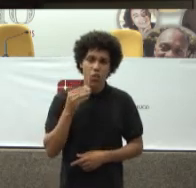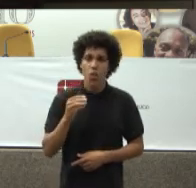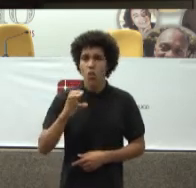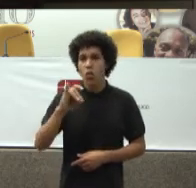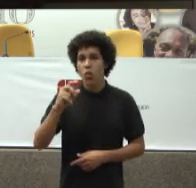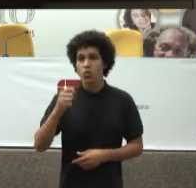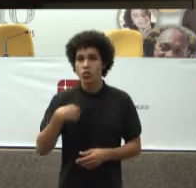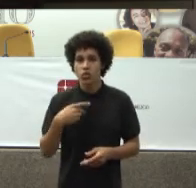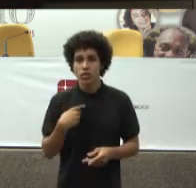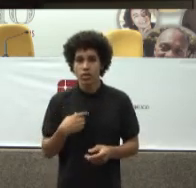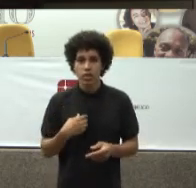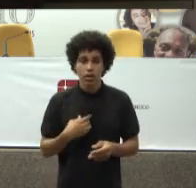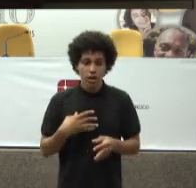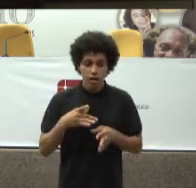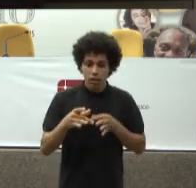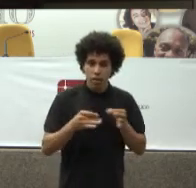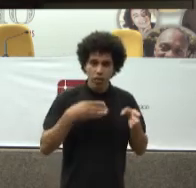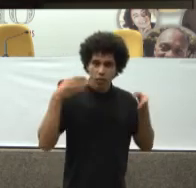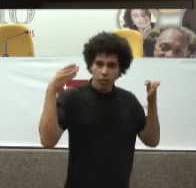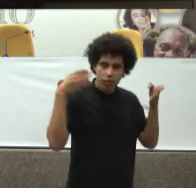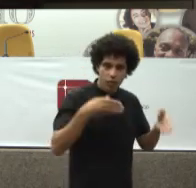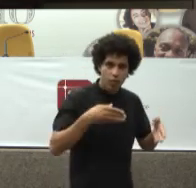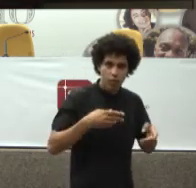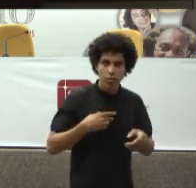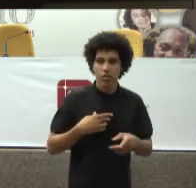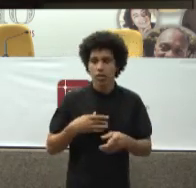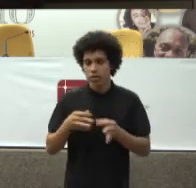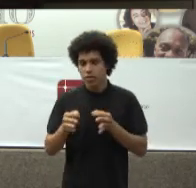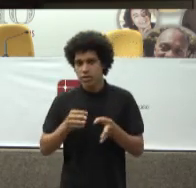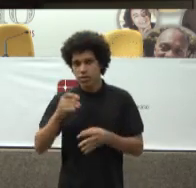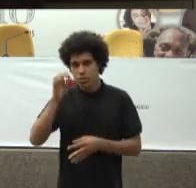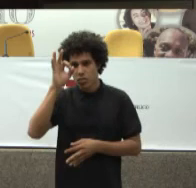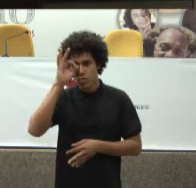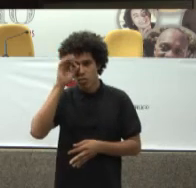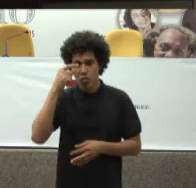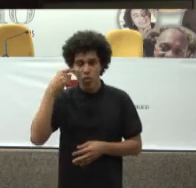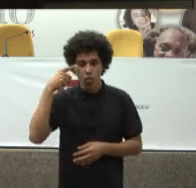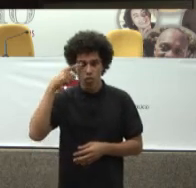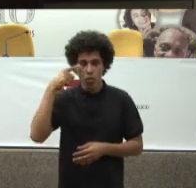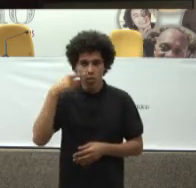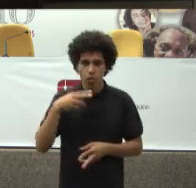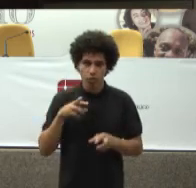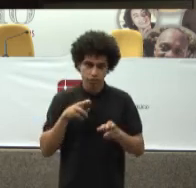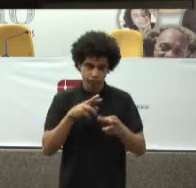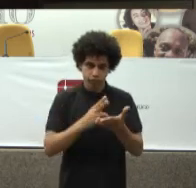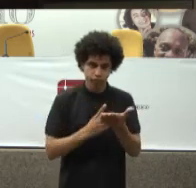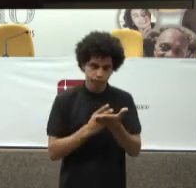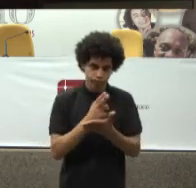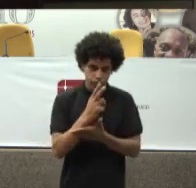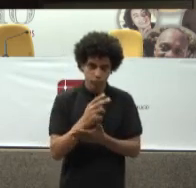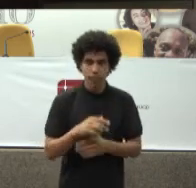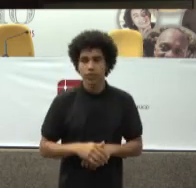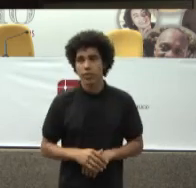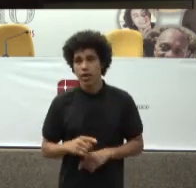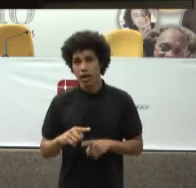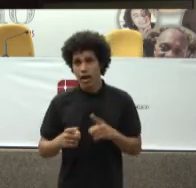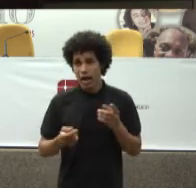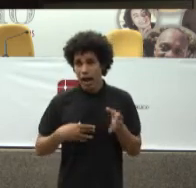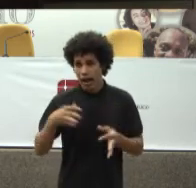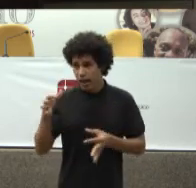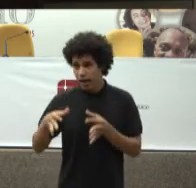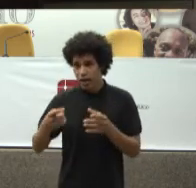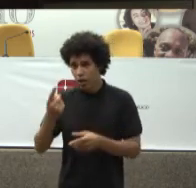retina Só que todos os meses Para cada Uma vaga ofertada São dois pedidos Que entram